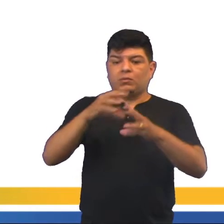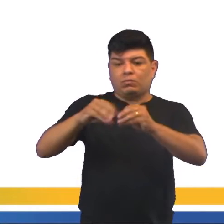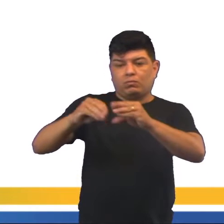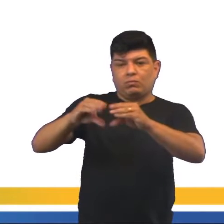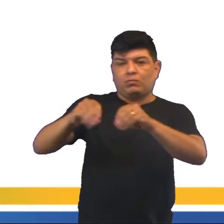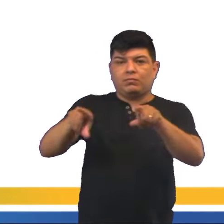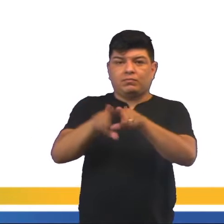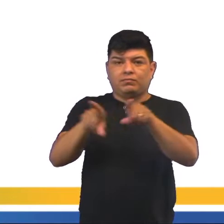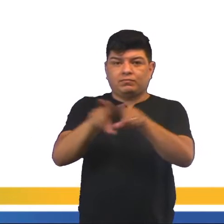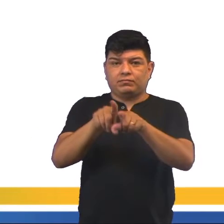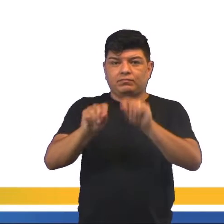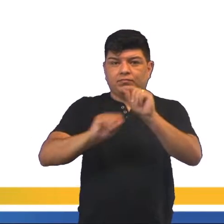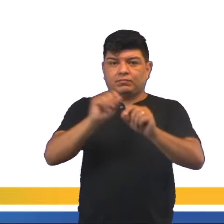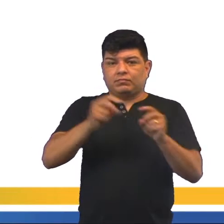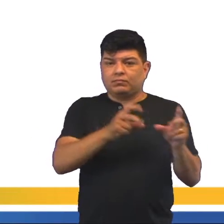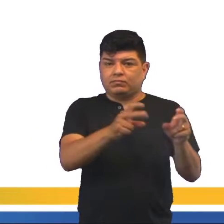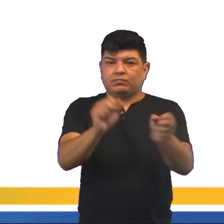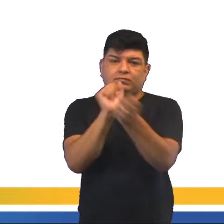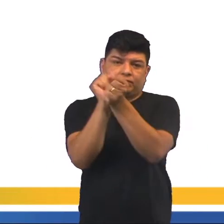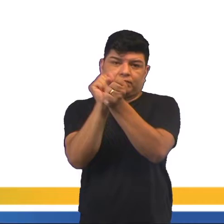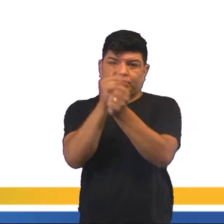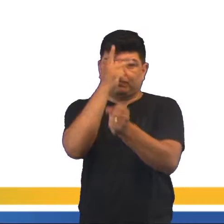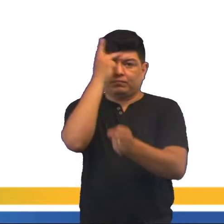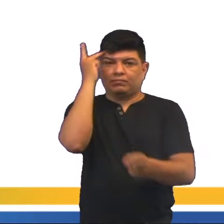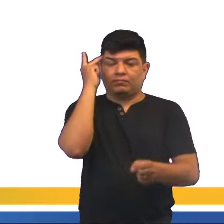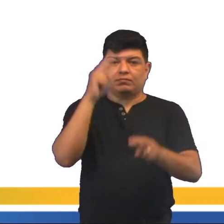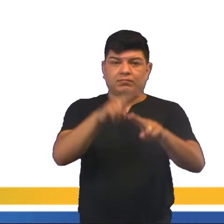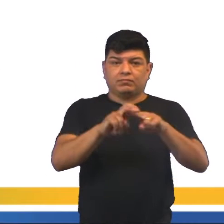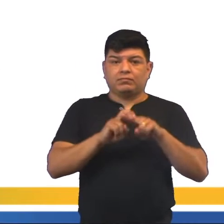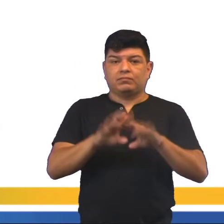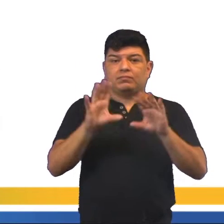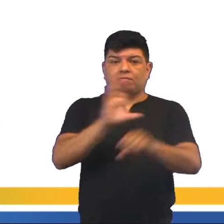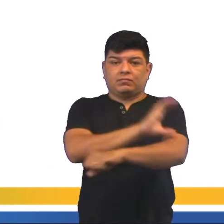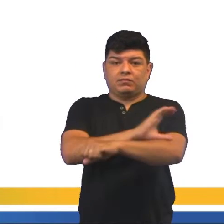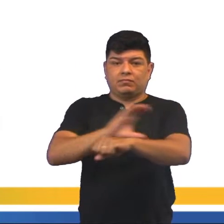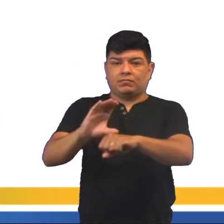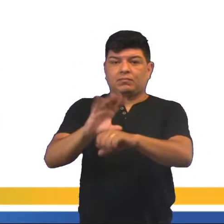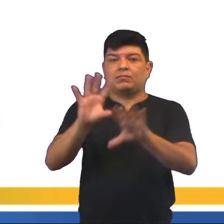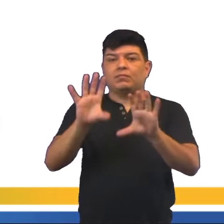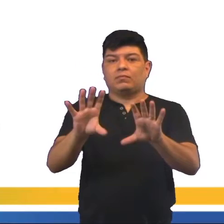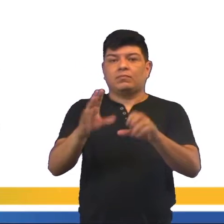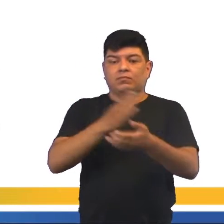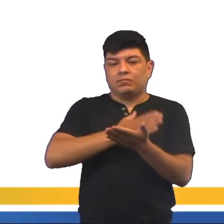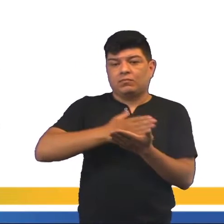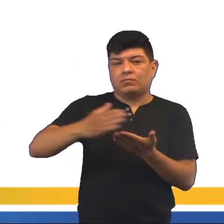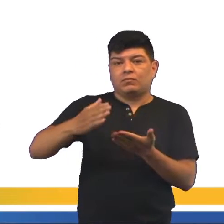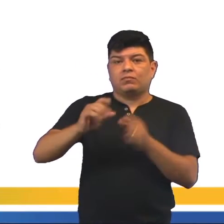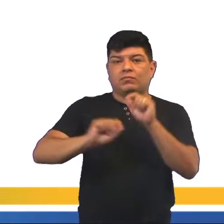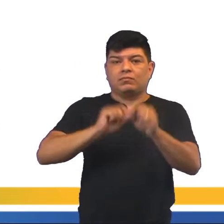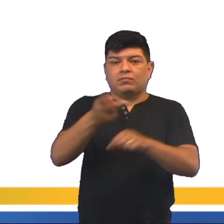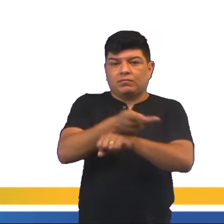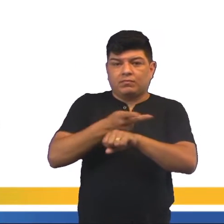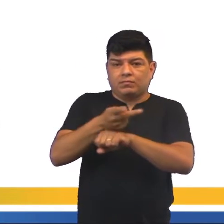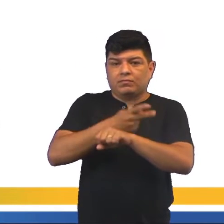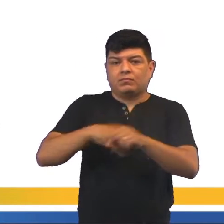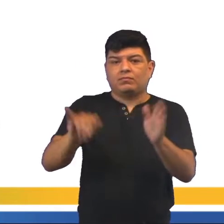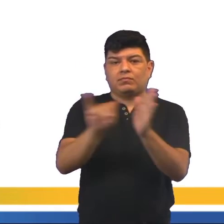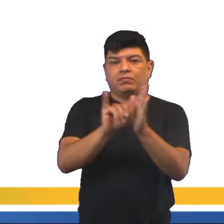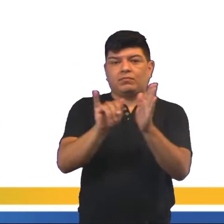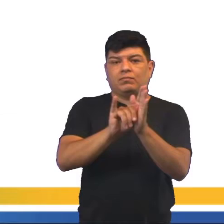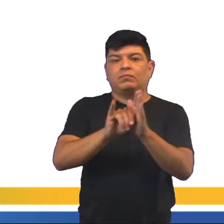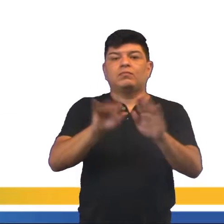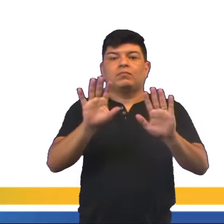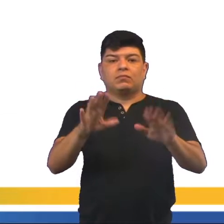além do intenso comércio de pessoas escravizadas. Em termos culturais, esse foi o início da busca de uma identidade